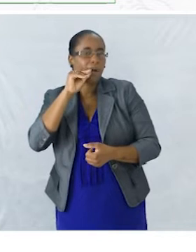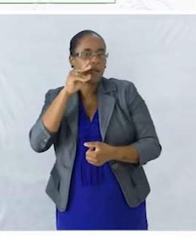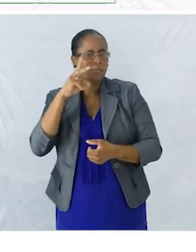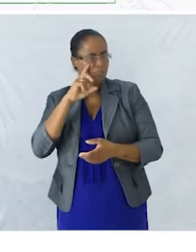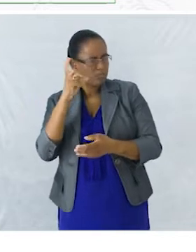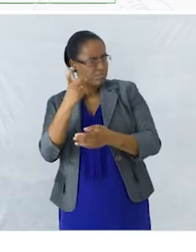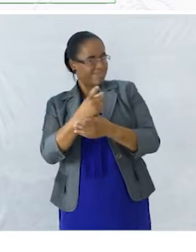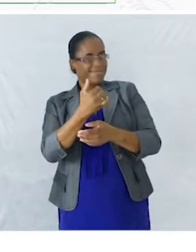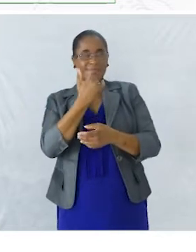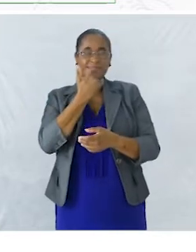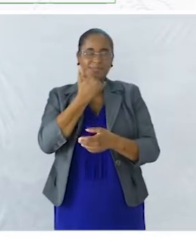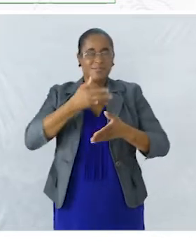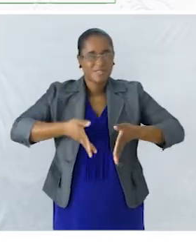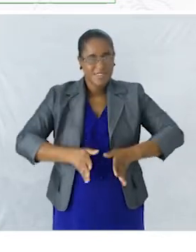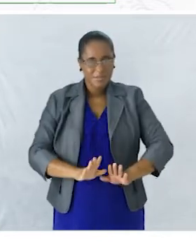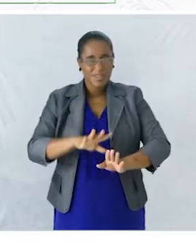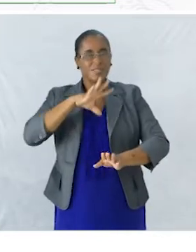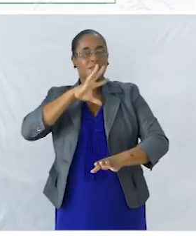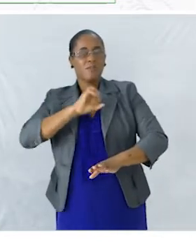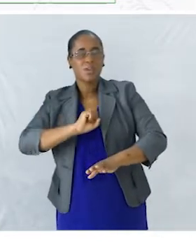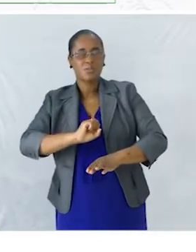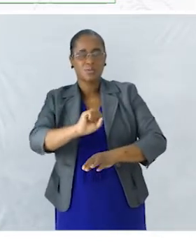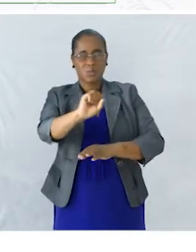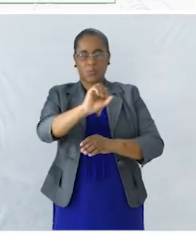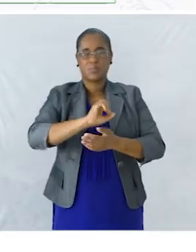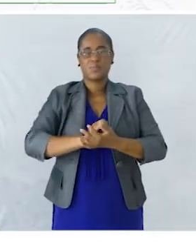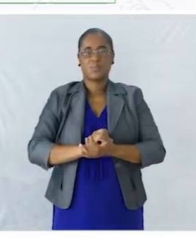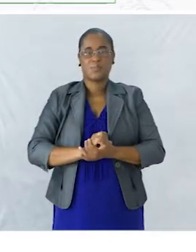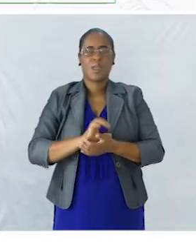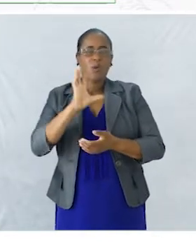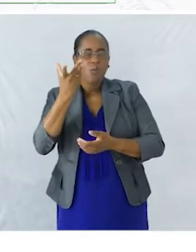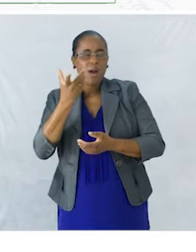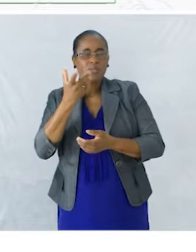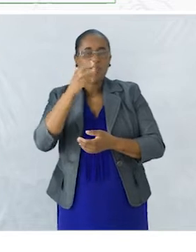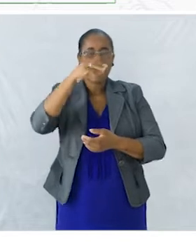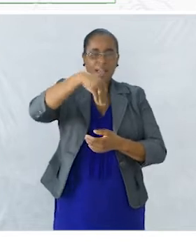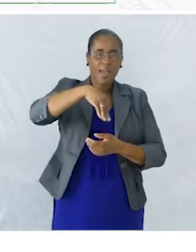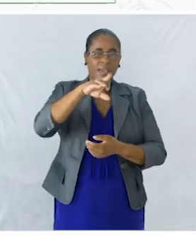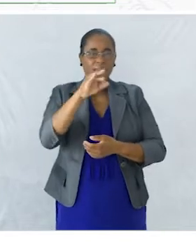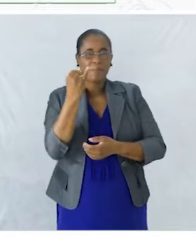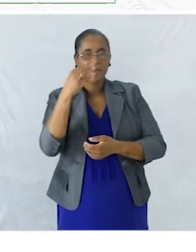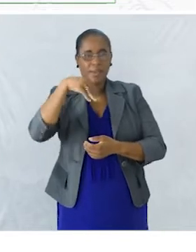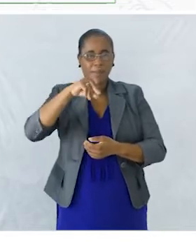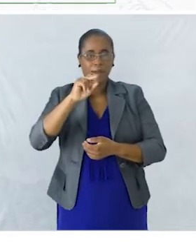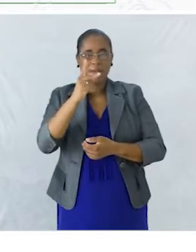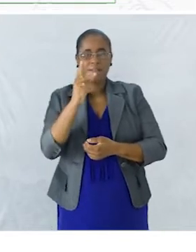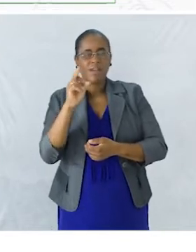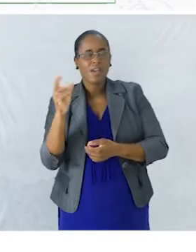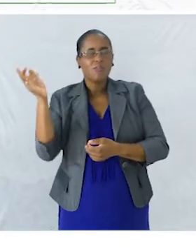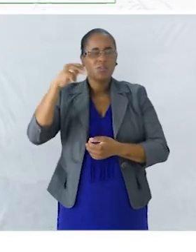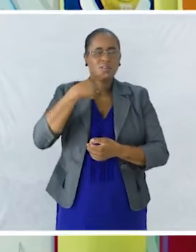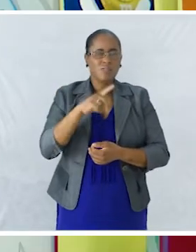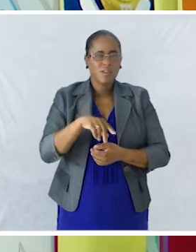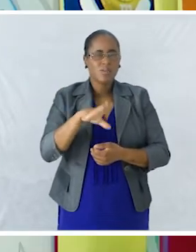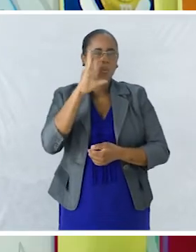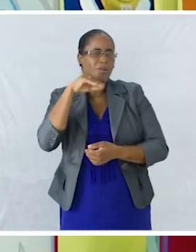Alegremente O nascimento Dos seus filhotes Quando a primavera Voltou O patinho feio Foi